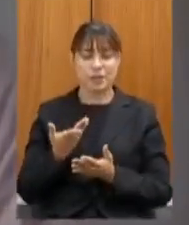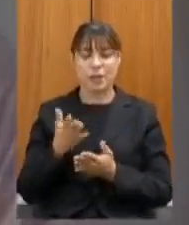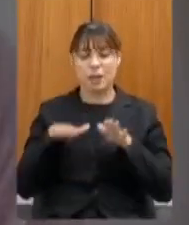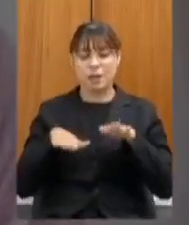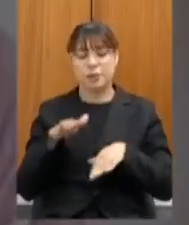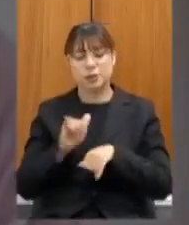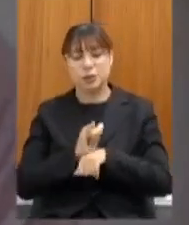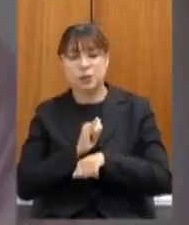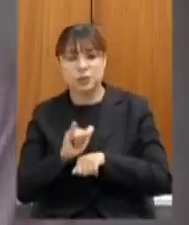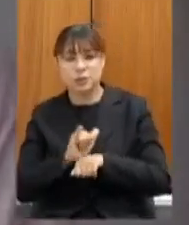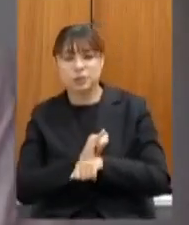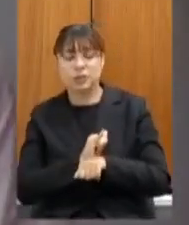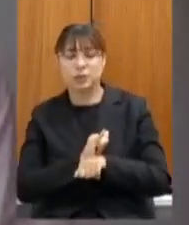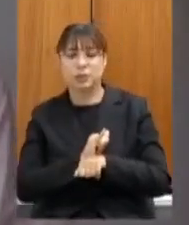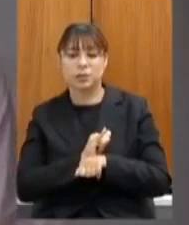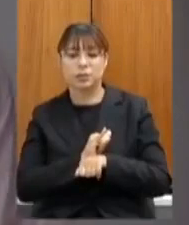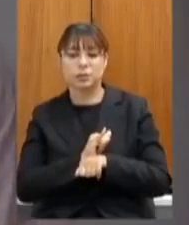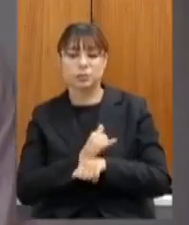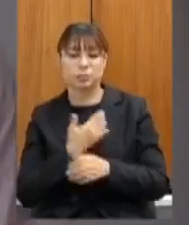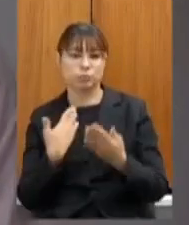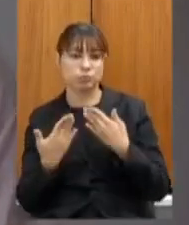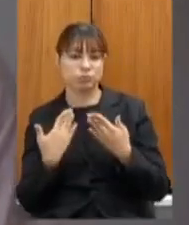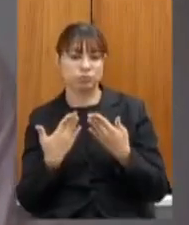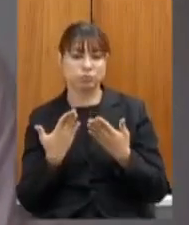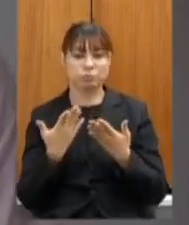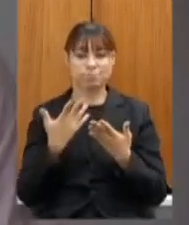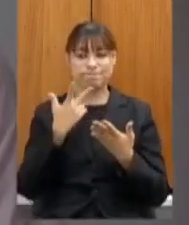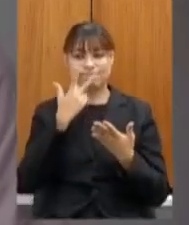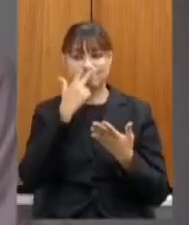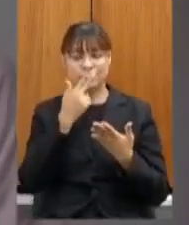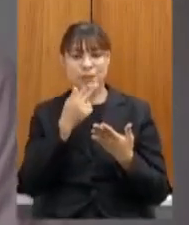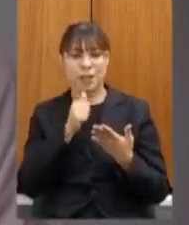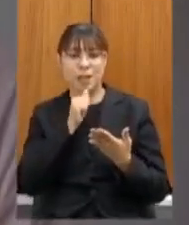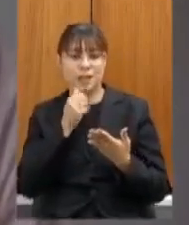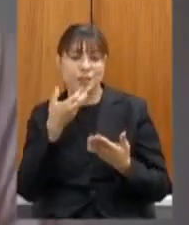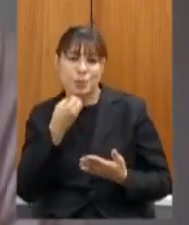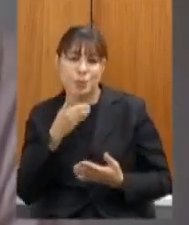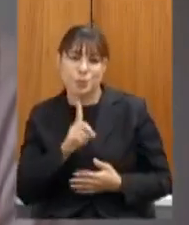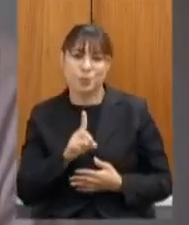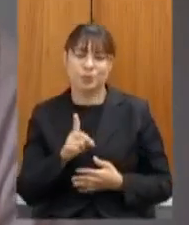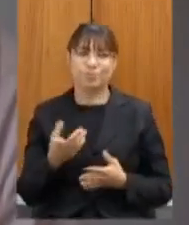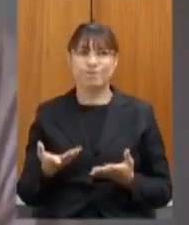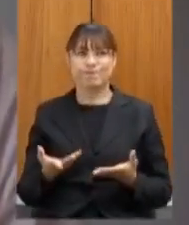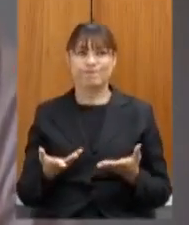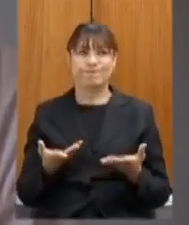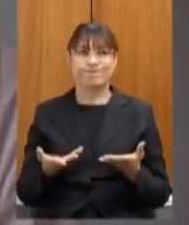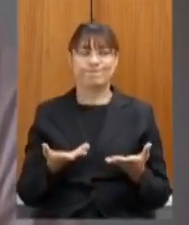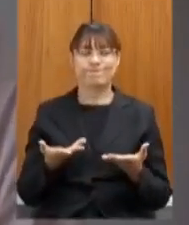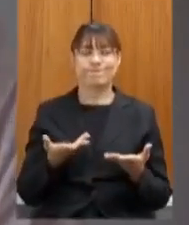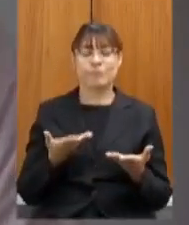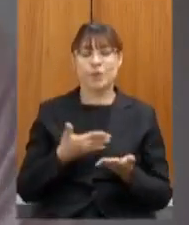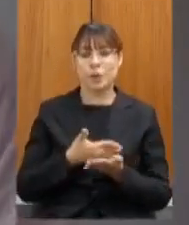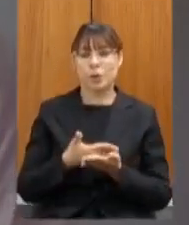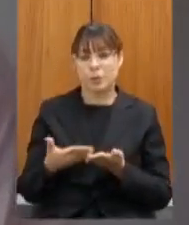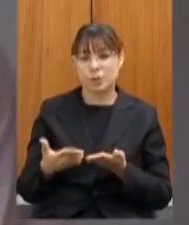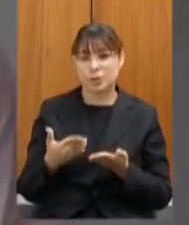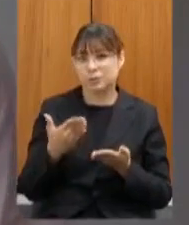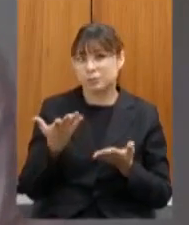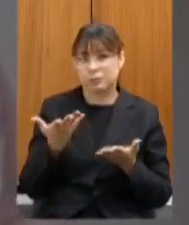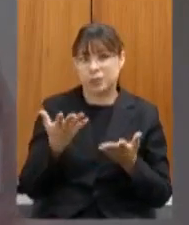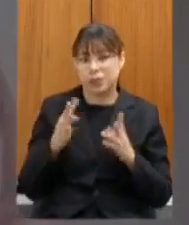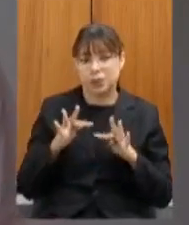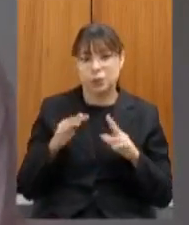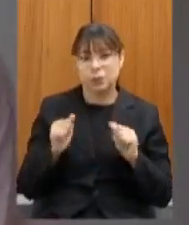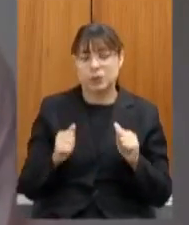estratégias de diálogo é que não estejam as melhores sabe deputado e aí acaba criando frustração de todos os